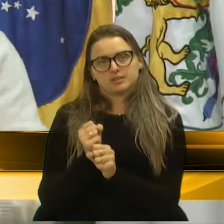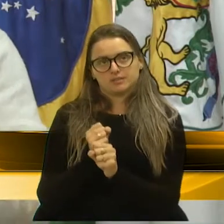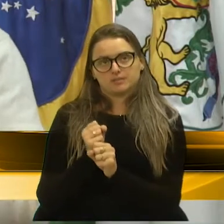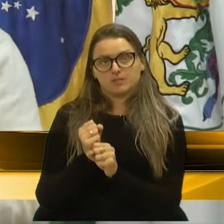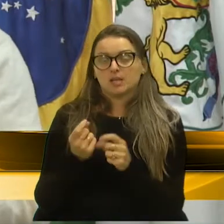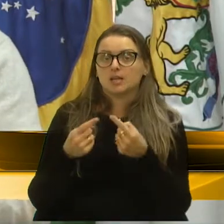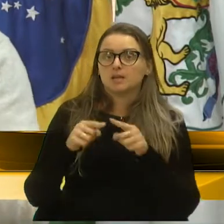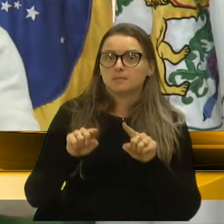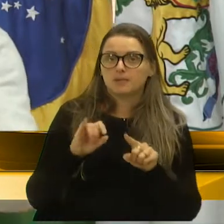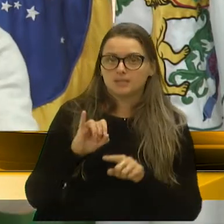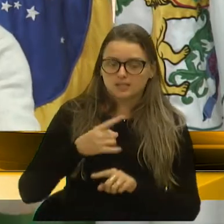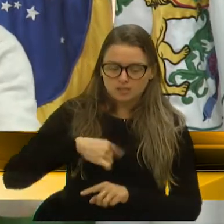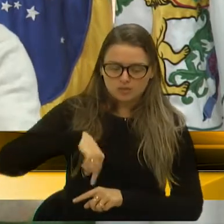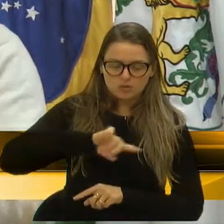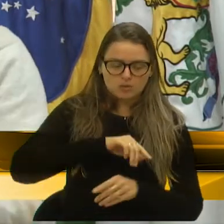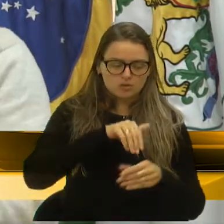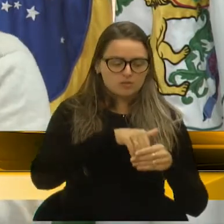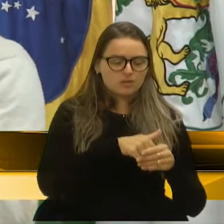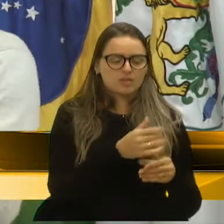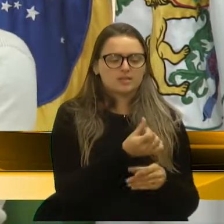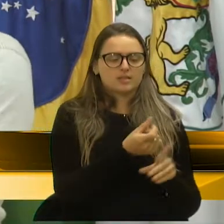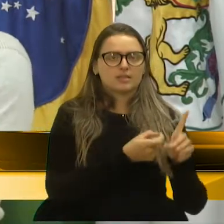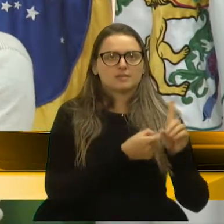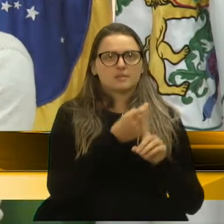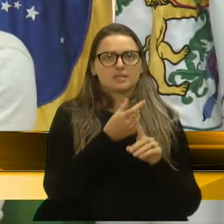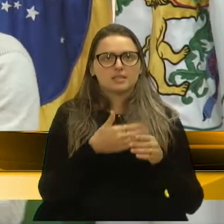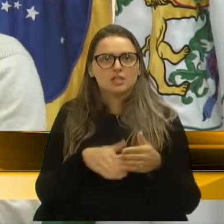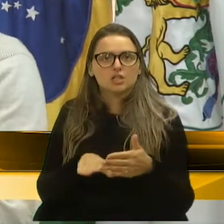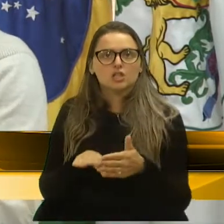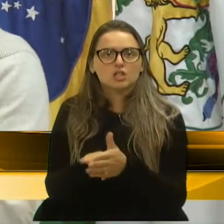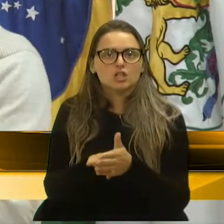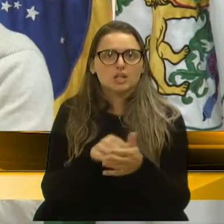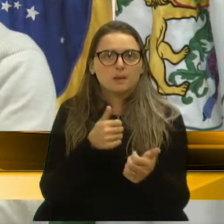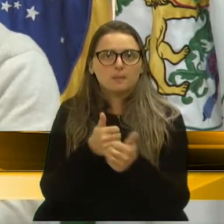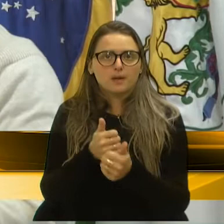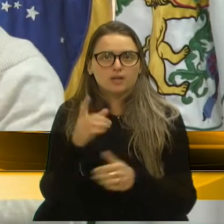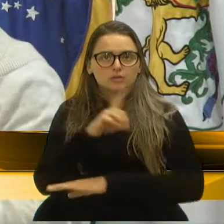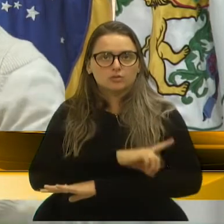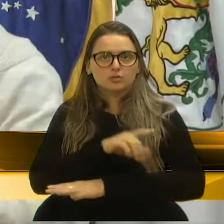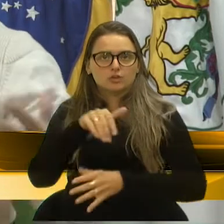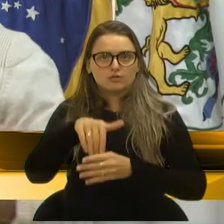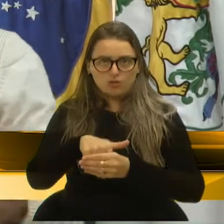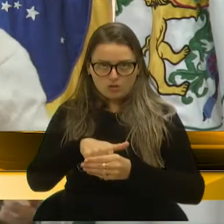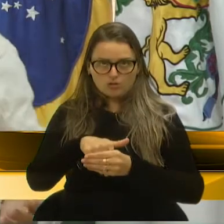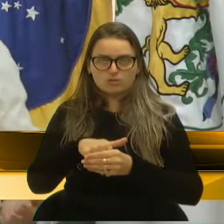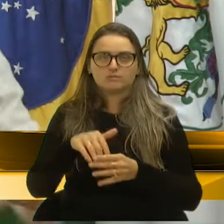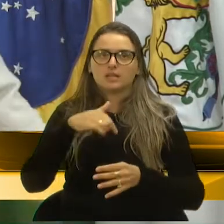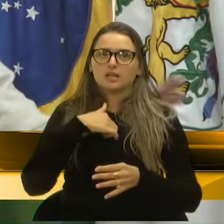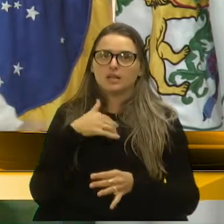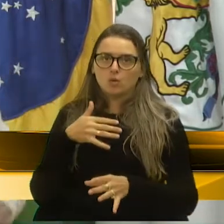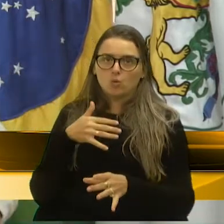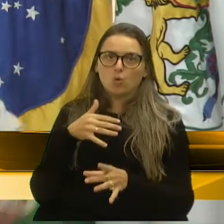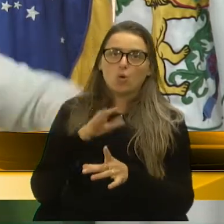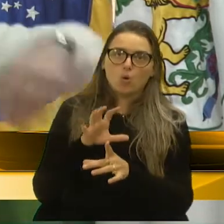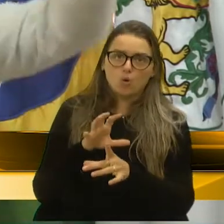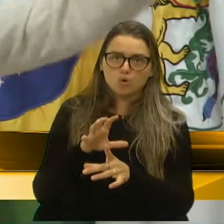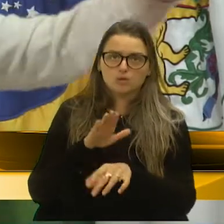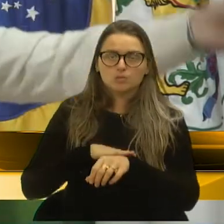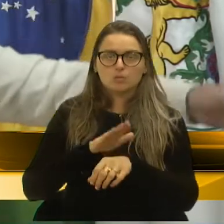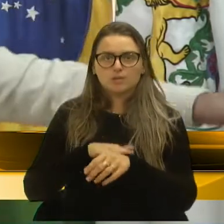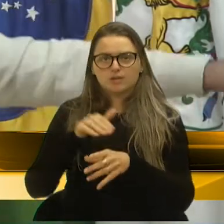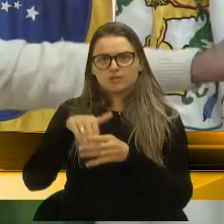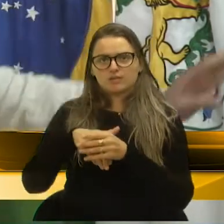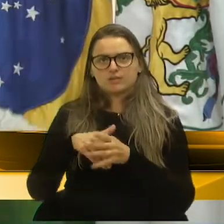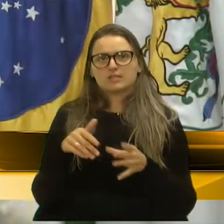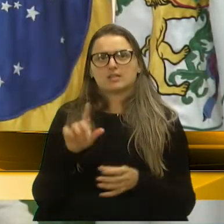se nós votar pelos seis meses, aí chega ali na véspera da eleição, e que eu sou contra acontecer nesse momento, muito